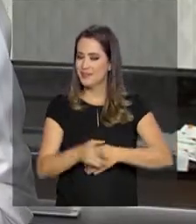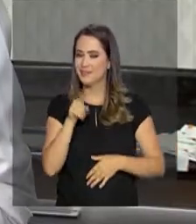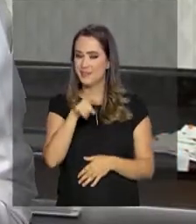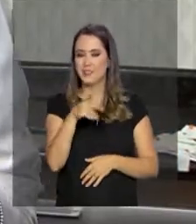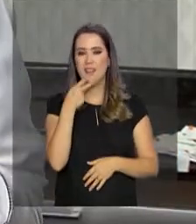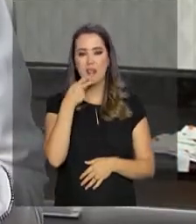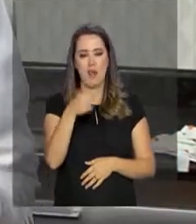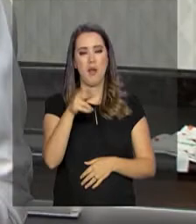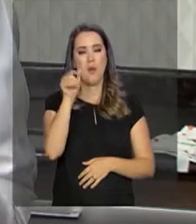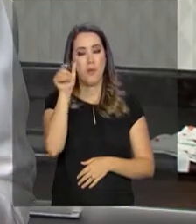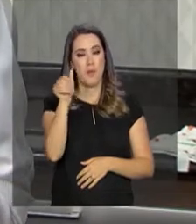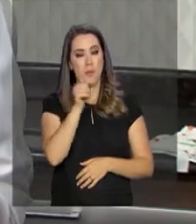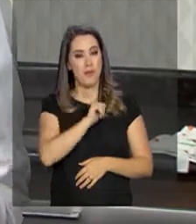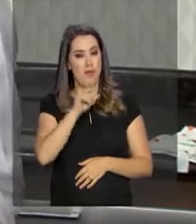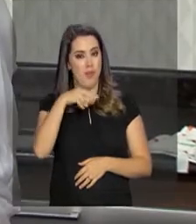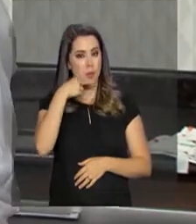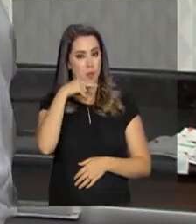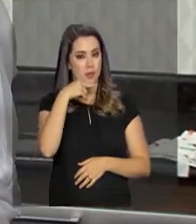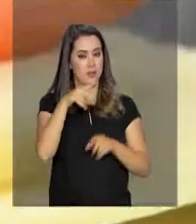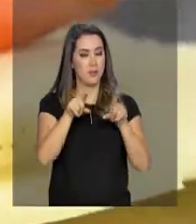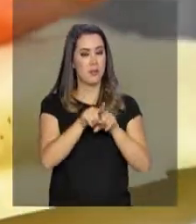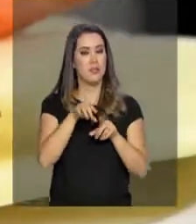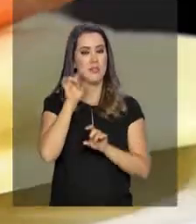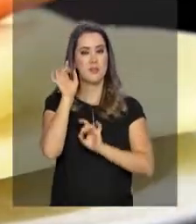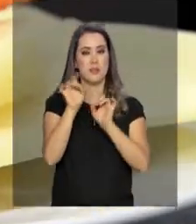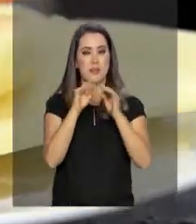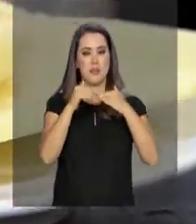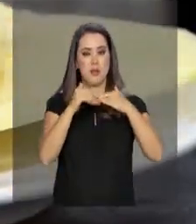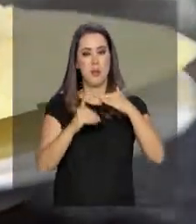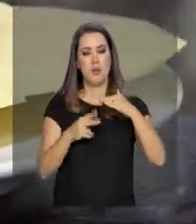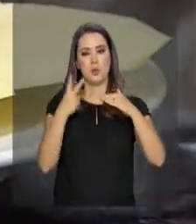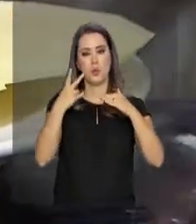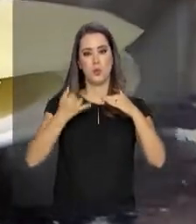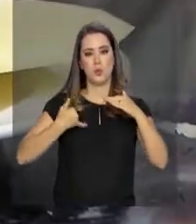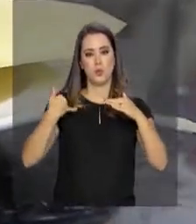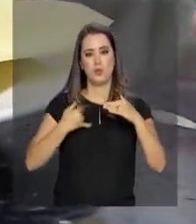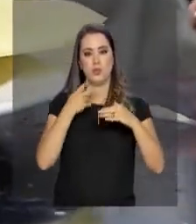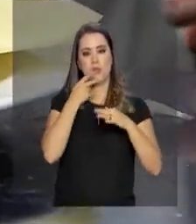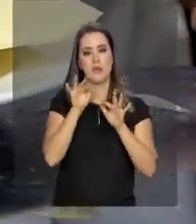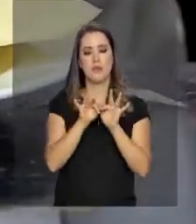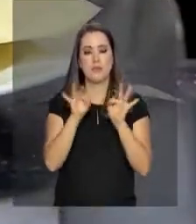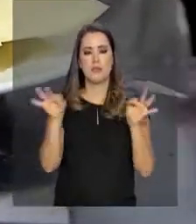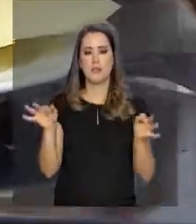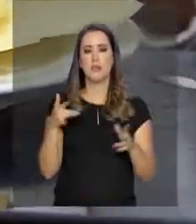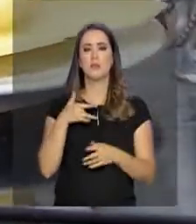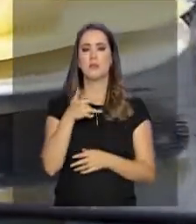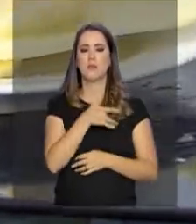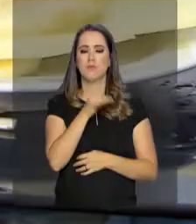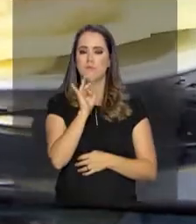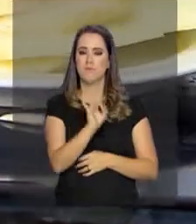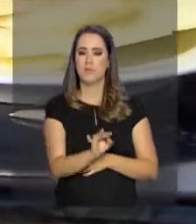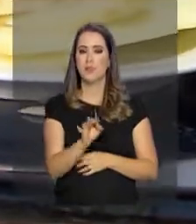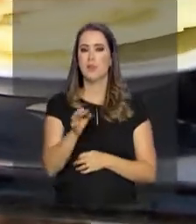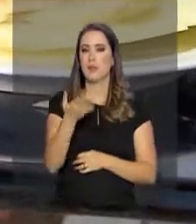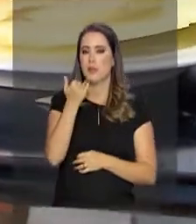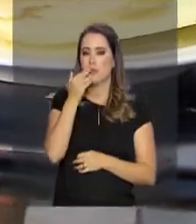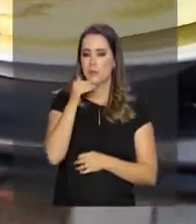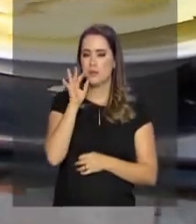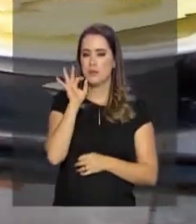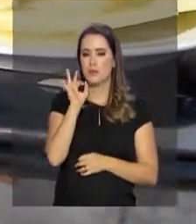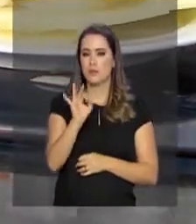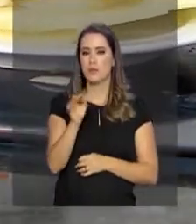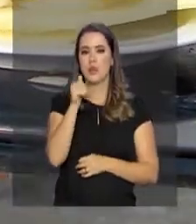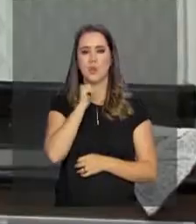é especialista em crianças menores de dois anos e recomenda alimentação simples e saudável para formar o paladar de